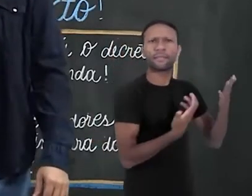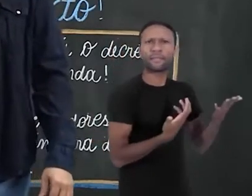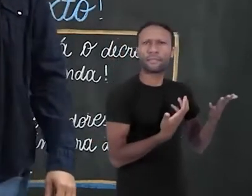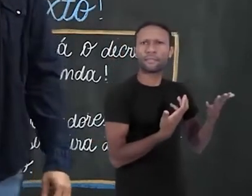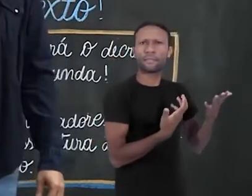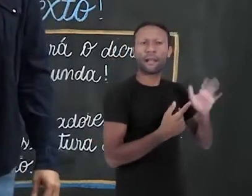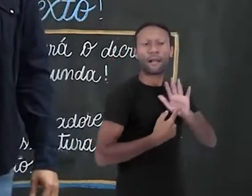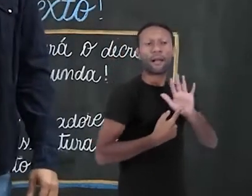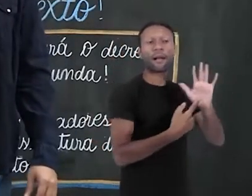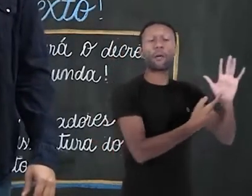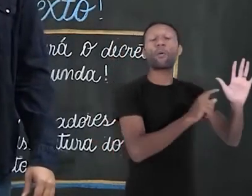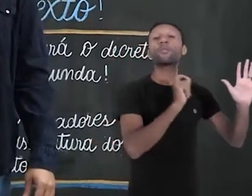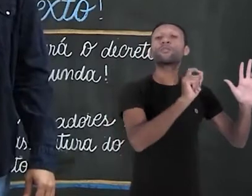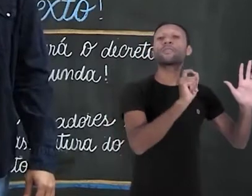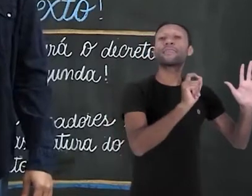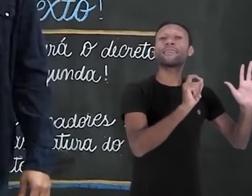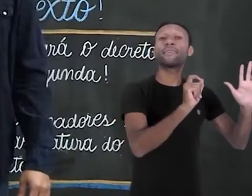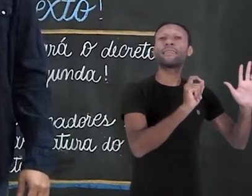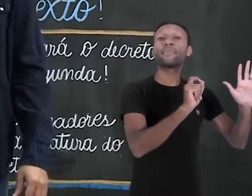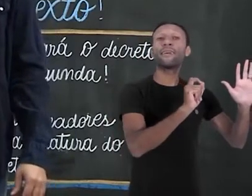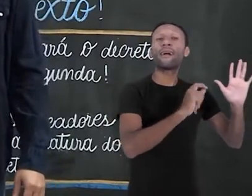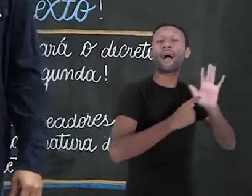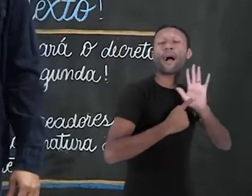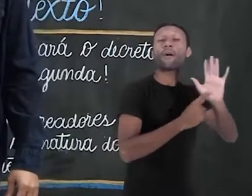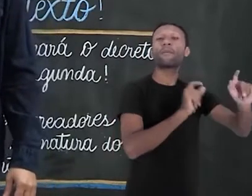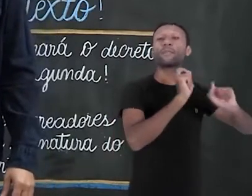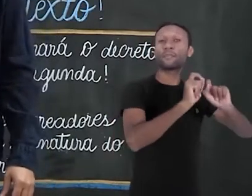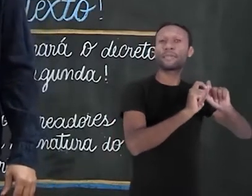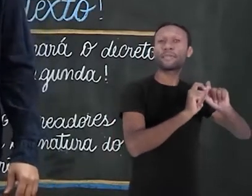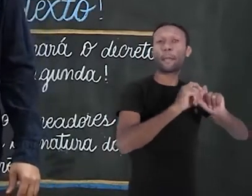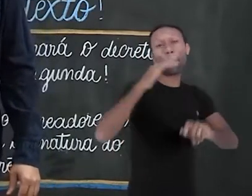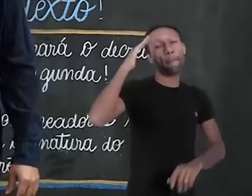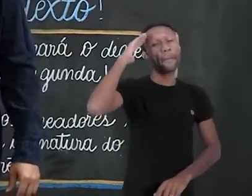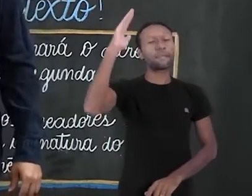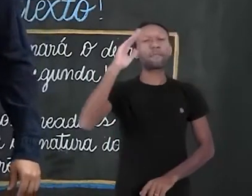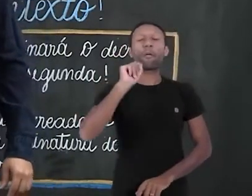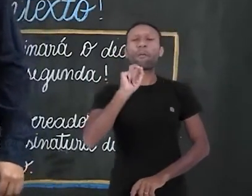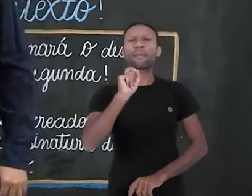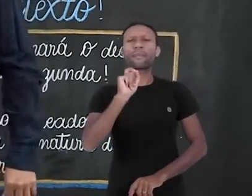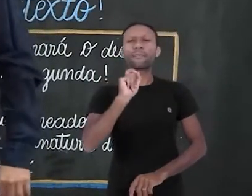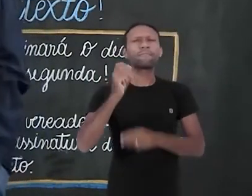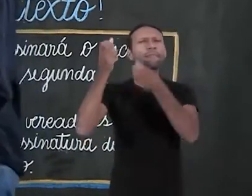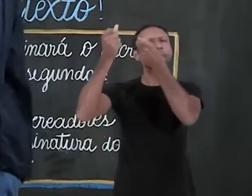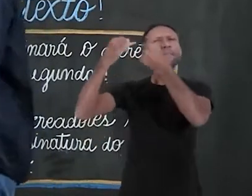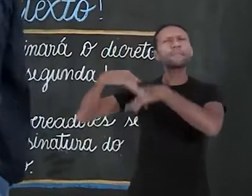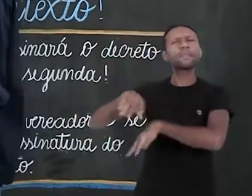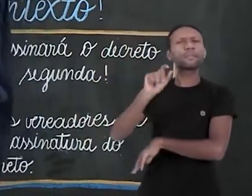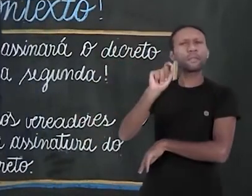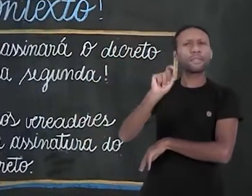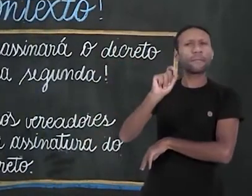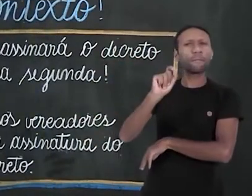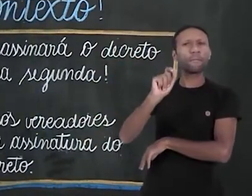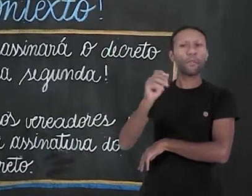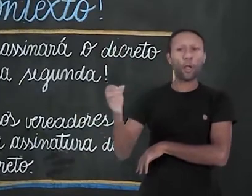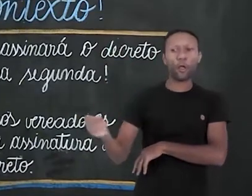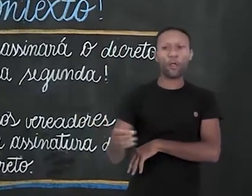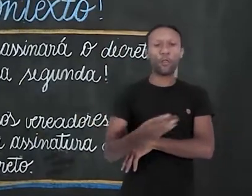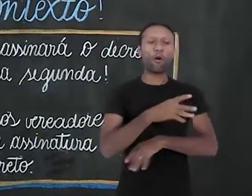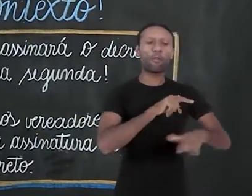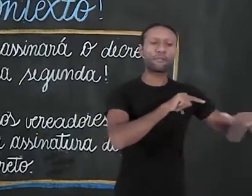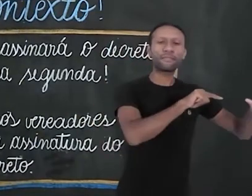apresenta o significado central desse sujeito. Do que eu estou falando nessa oração? Eu estou falando de novos